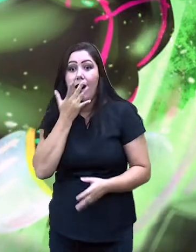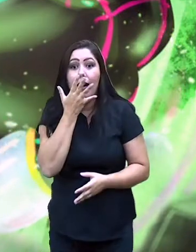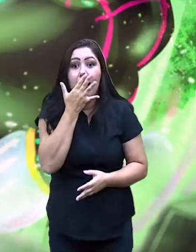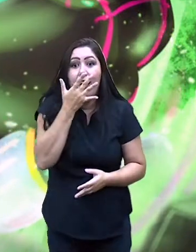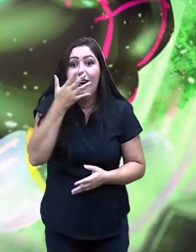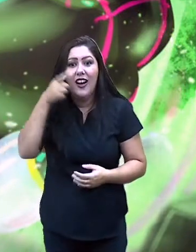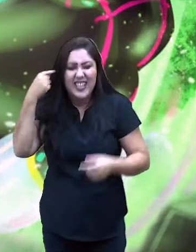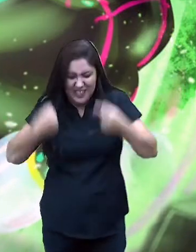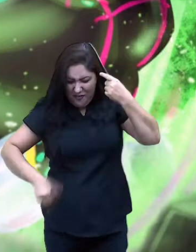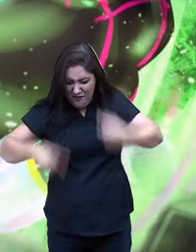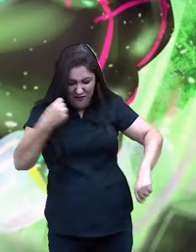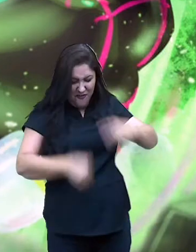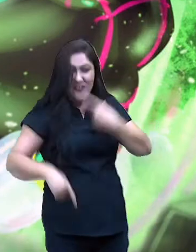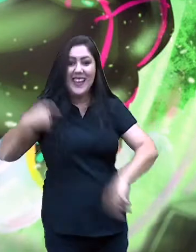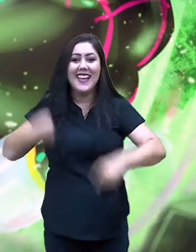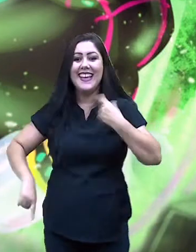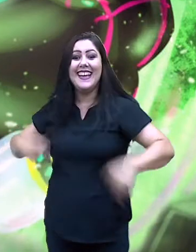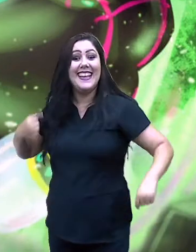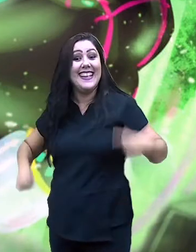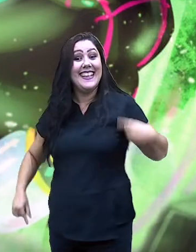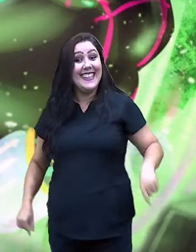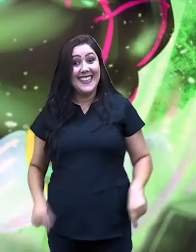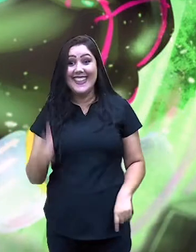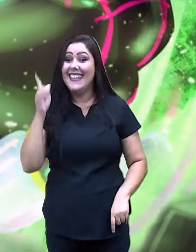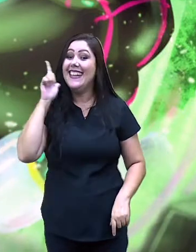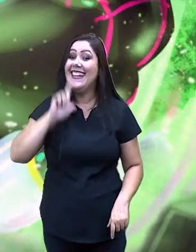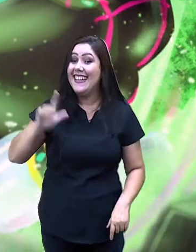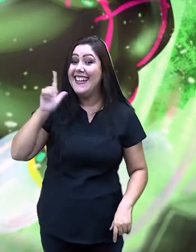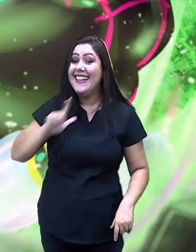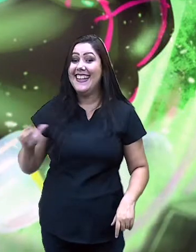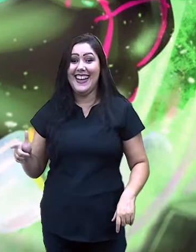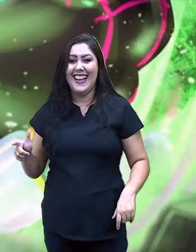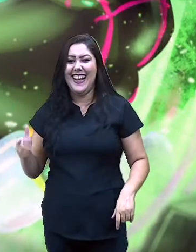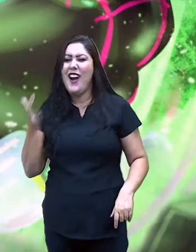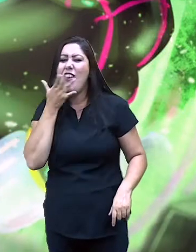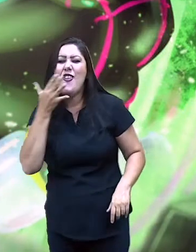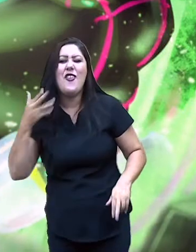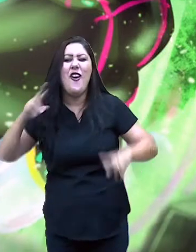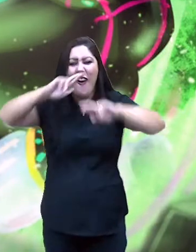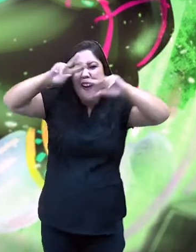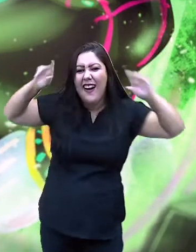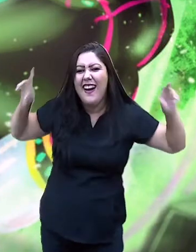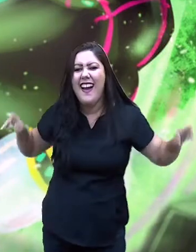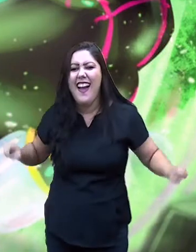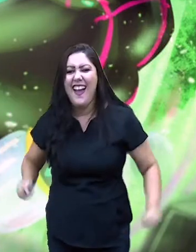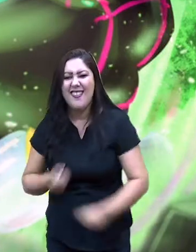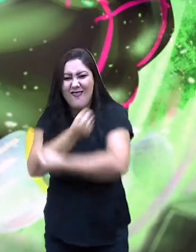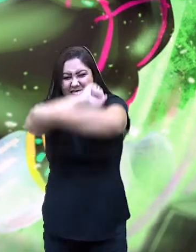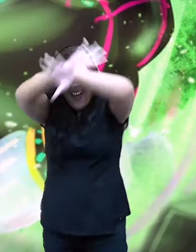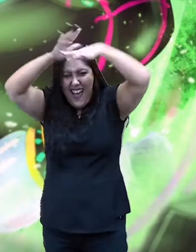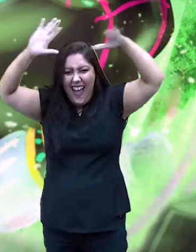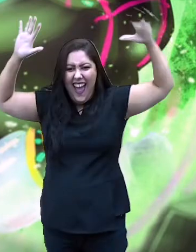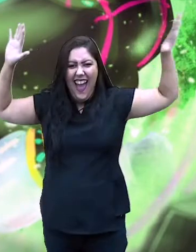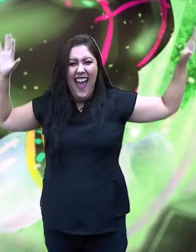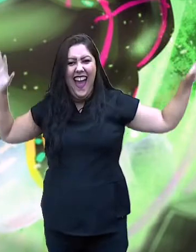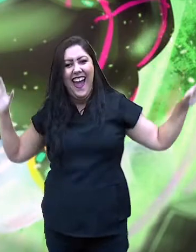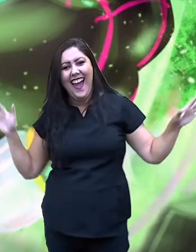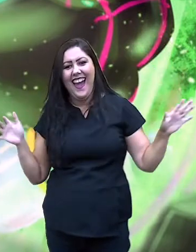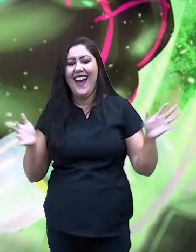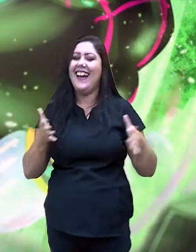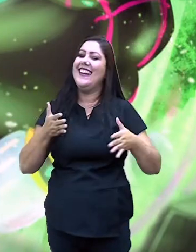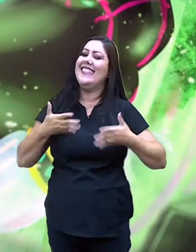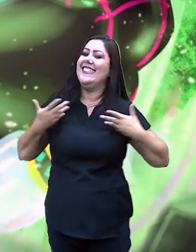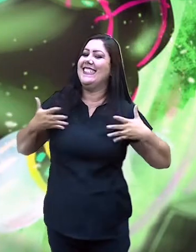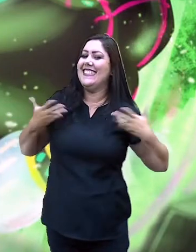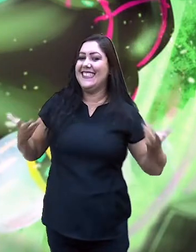fitas. Olha que legal, cheio de cores. Ele levantou muito alegre. Aí, a